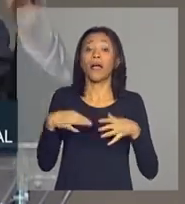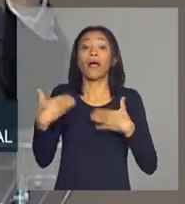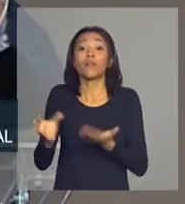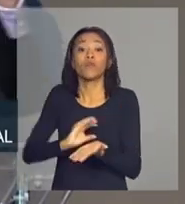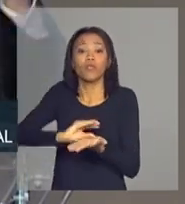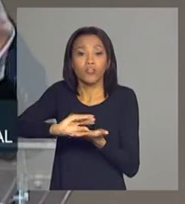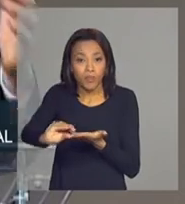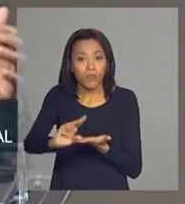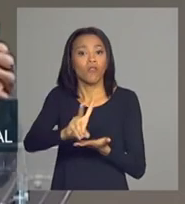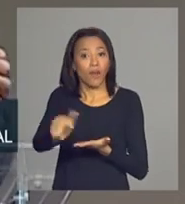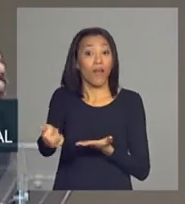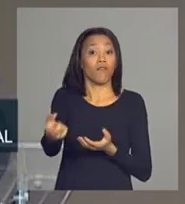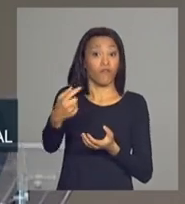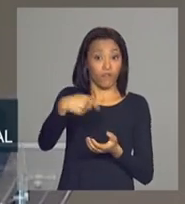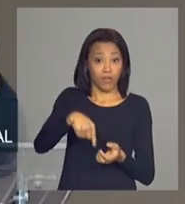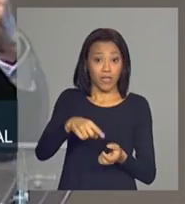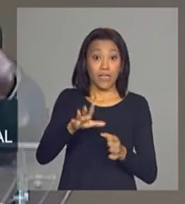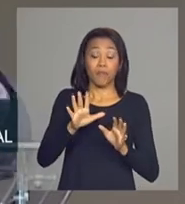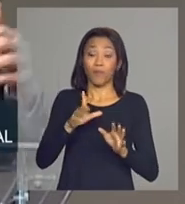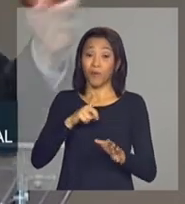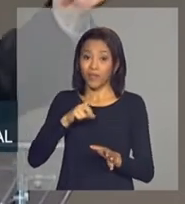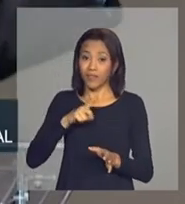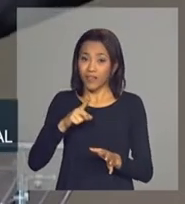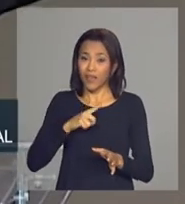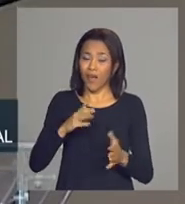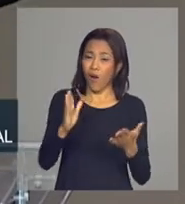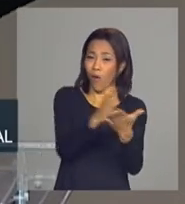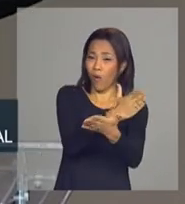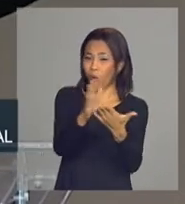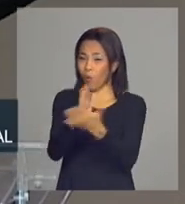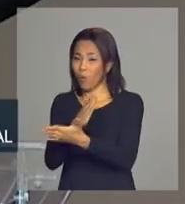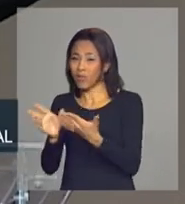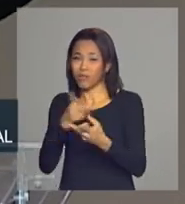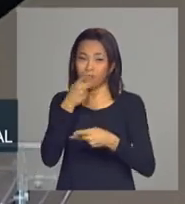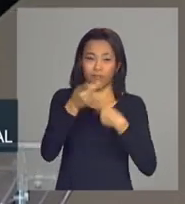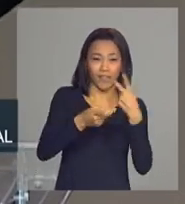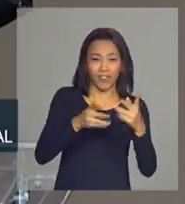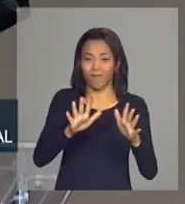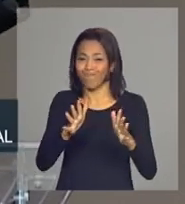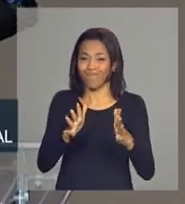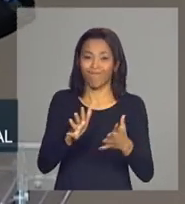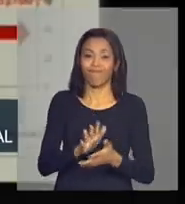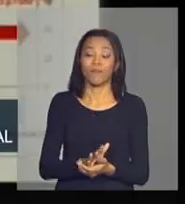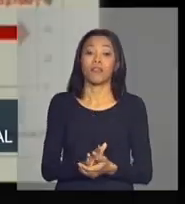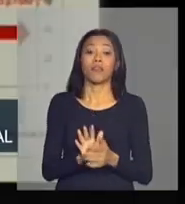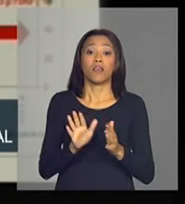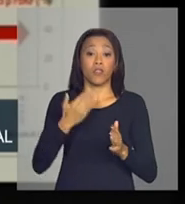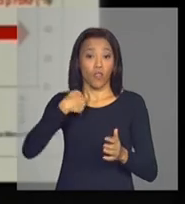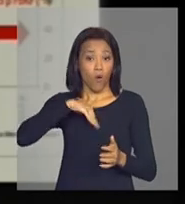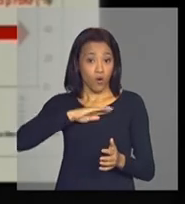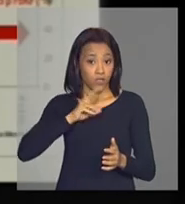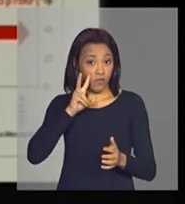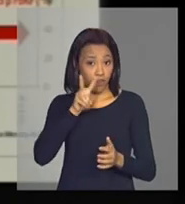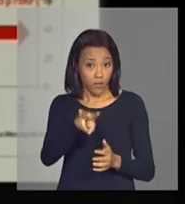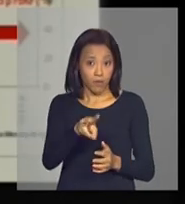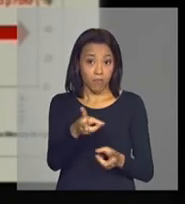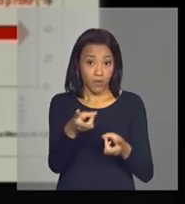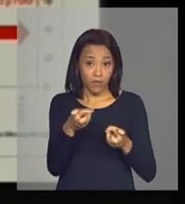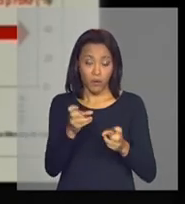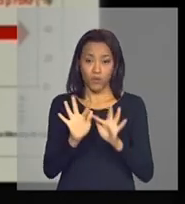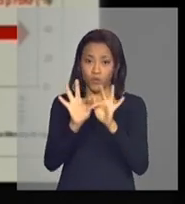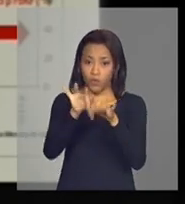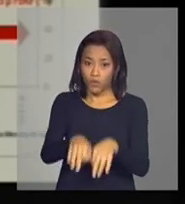há uma certa defasagem e ali nós esperamos nós aceleramos no fim de